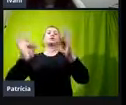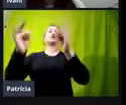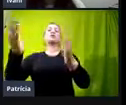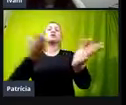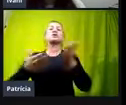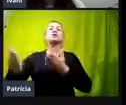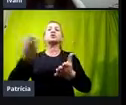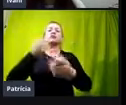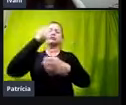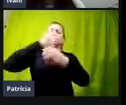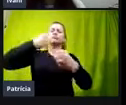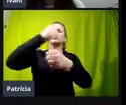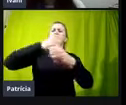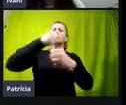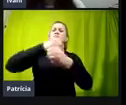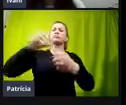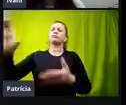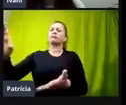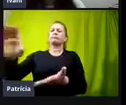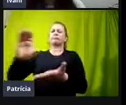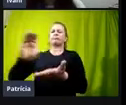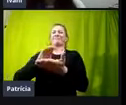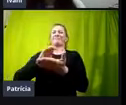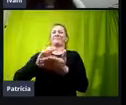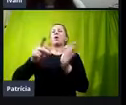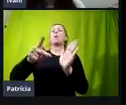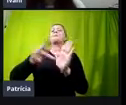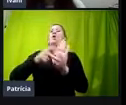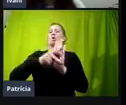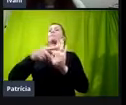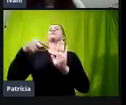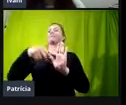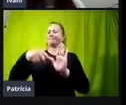fomento interno foi,